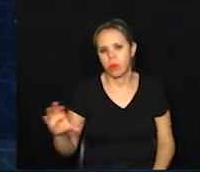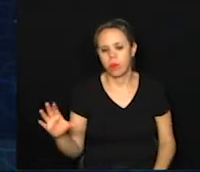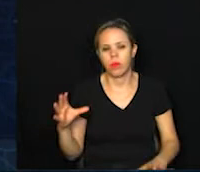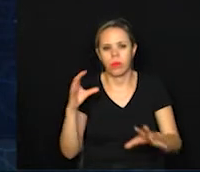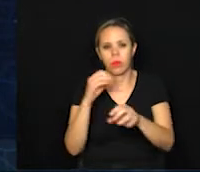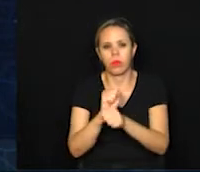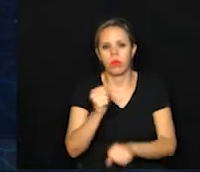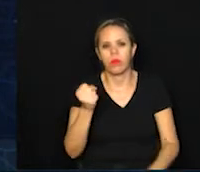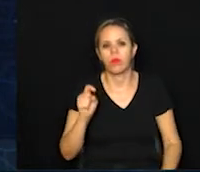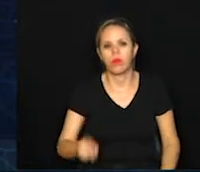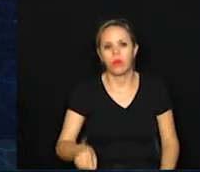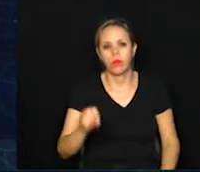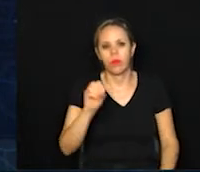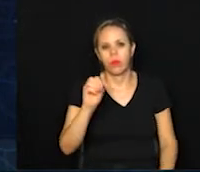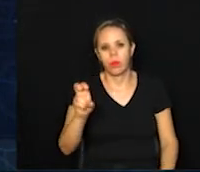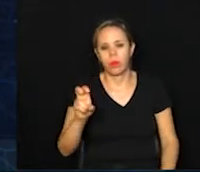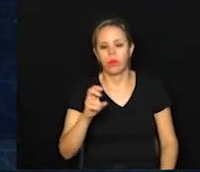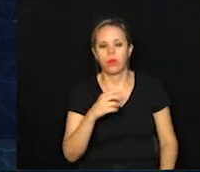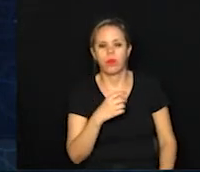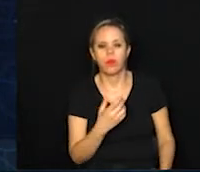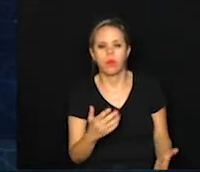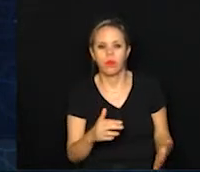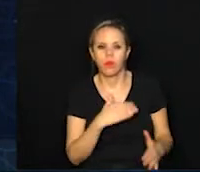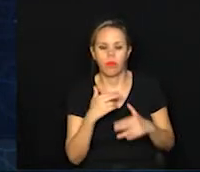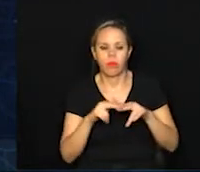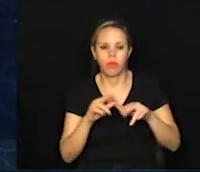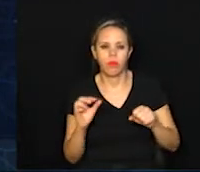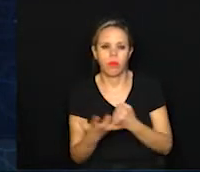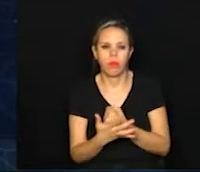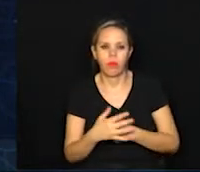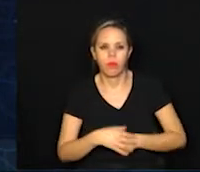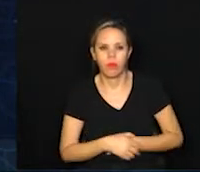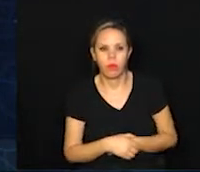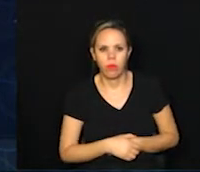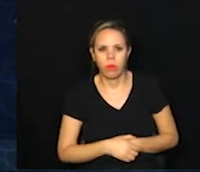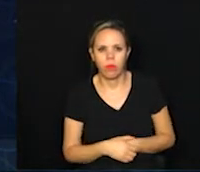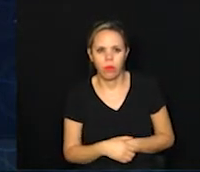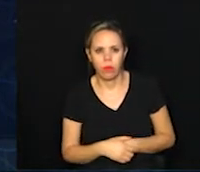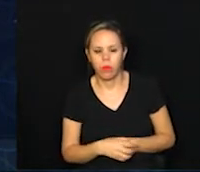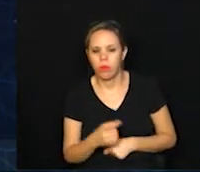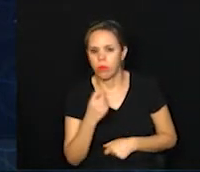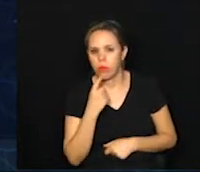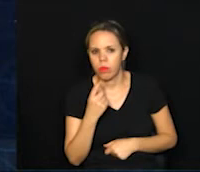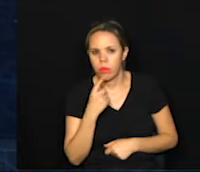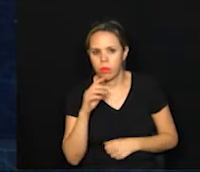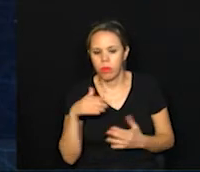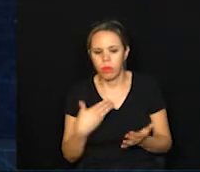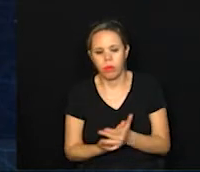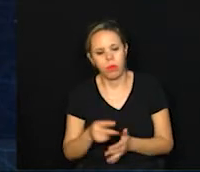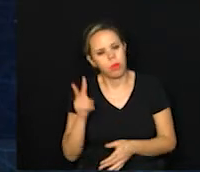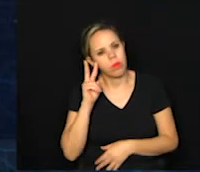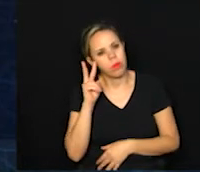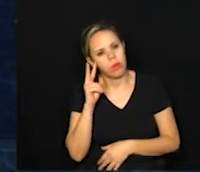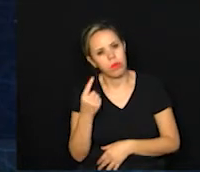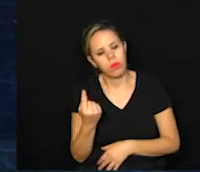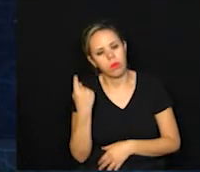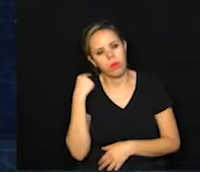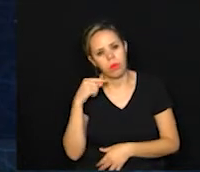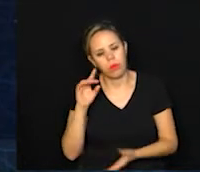São 8 mil e 5 mortes confirmadas devido à Covid-19. e Campinas, a testa segunda-feira,